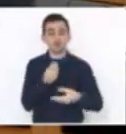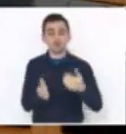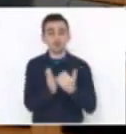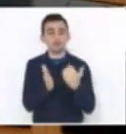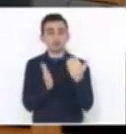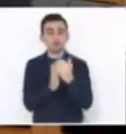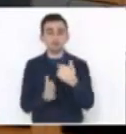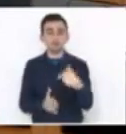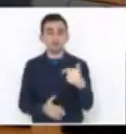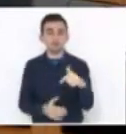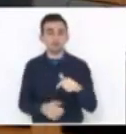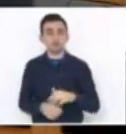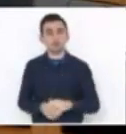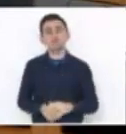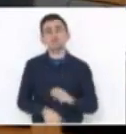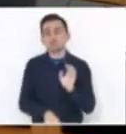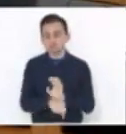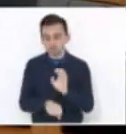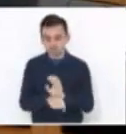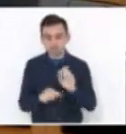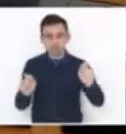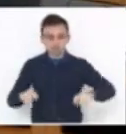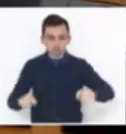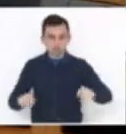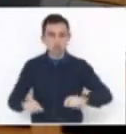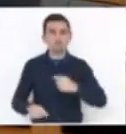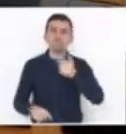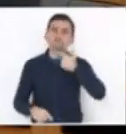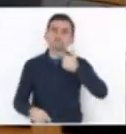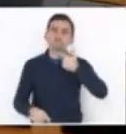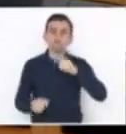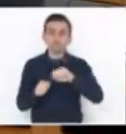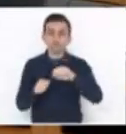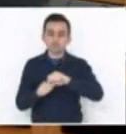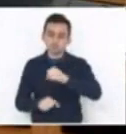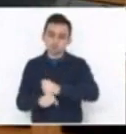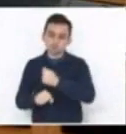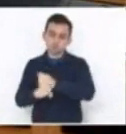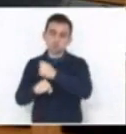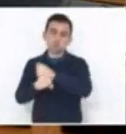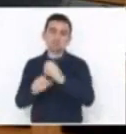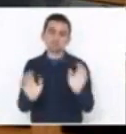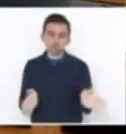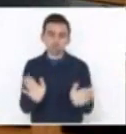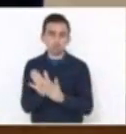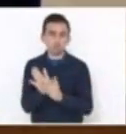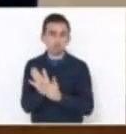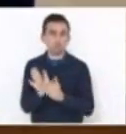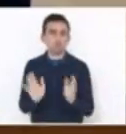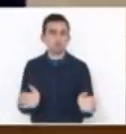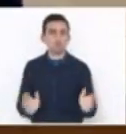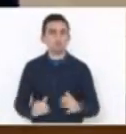o Estado teria capacidade e vontade para fazer mais, inclusive, propôs isso. Era isso, senhor presidente.